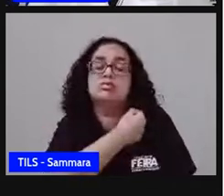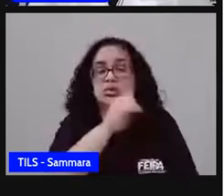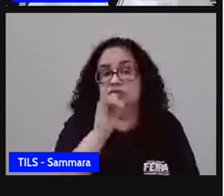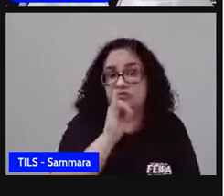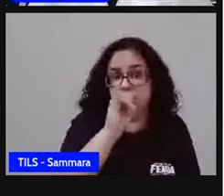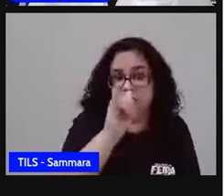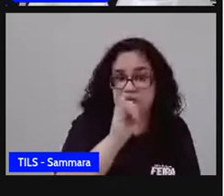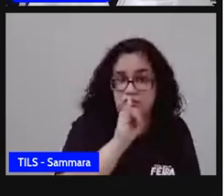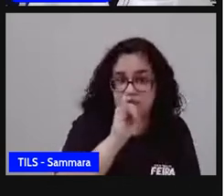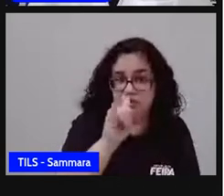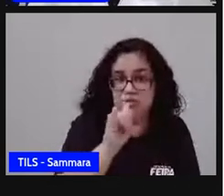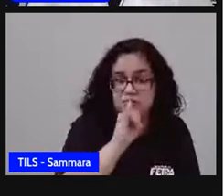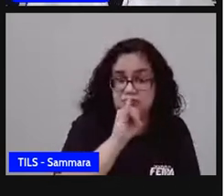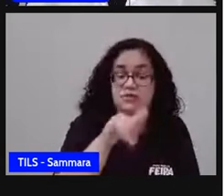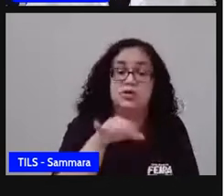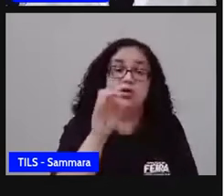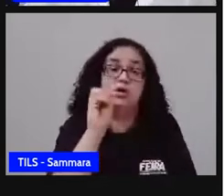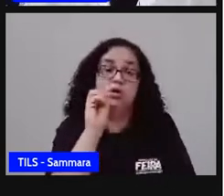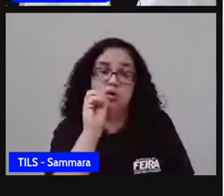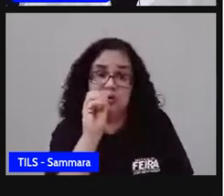informações, tá?